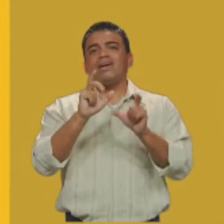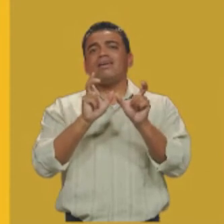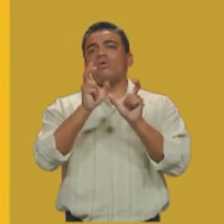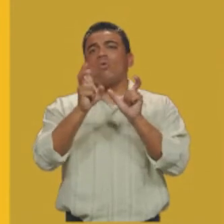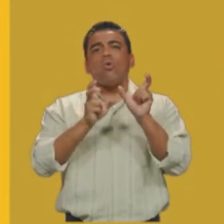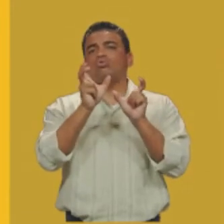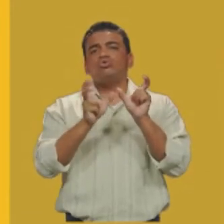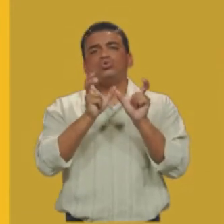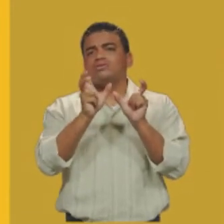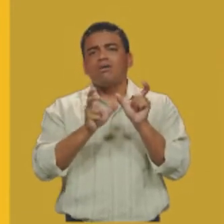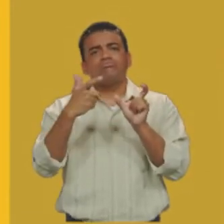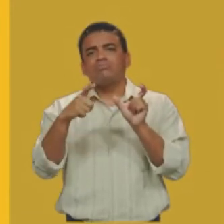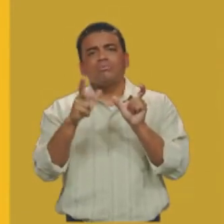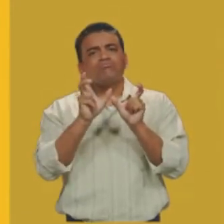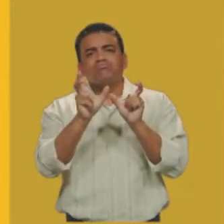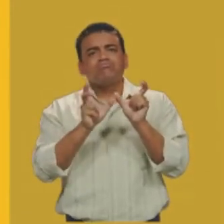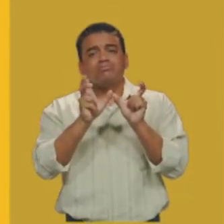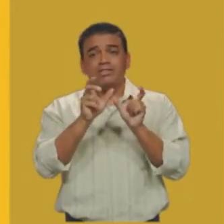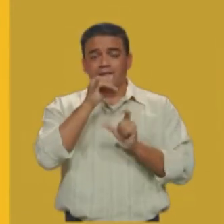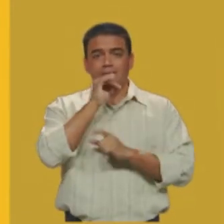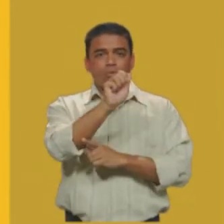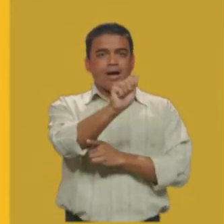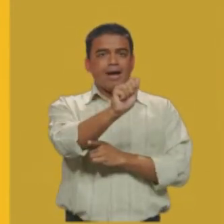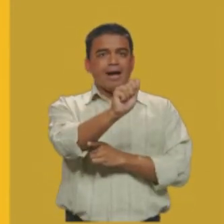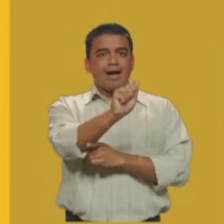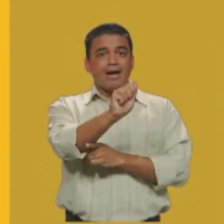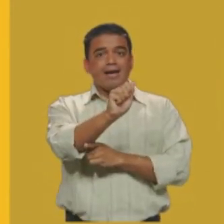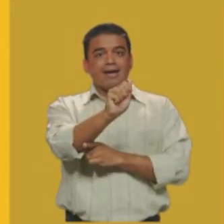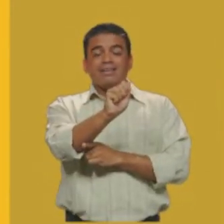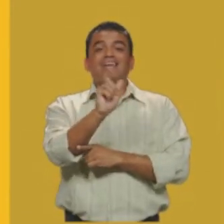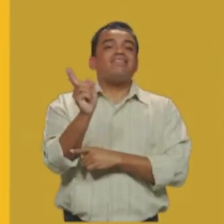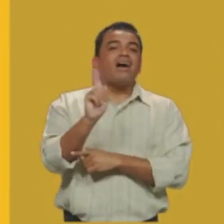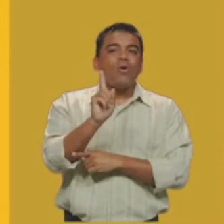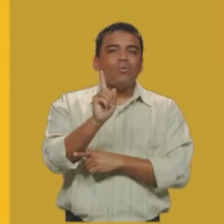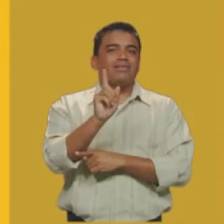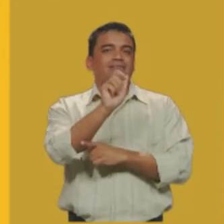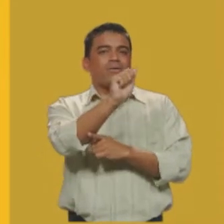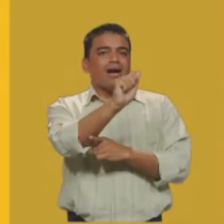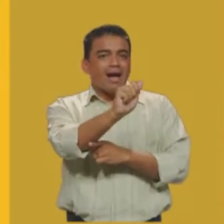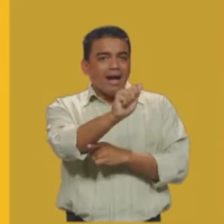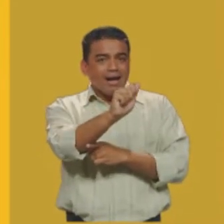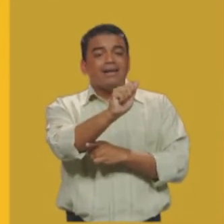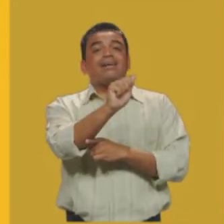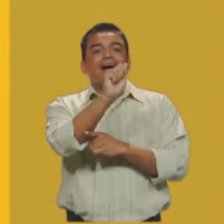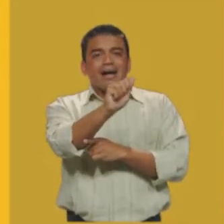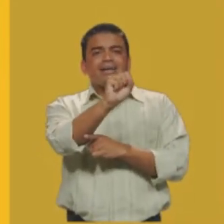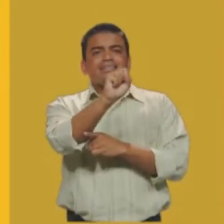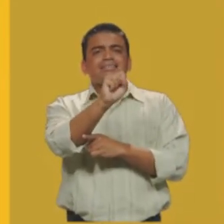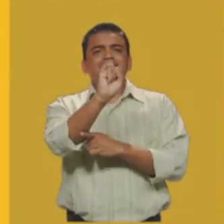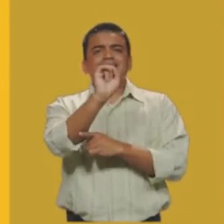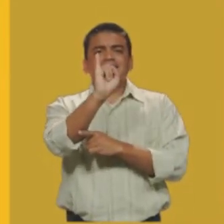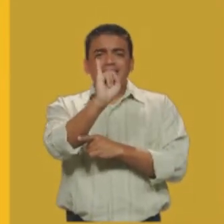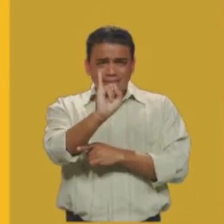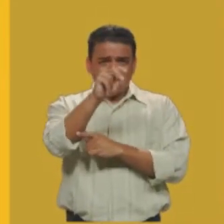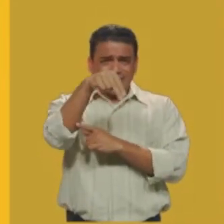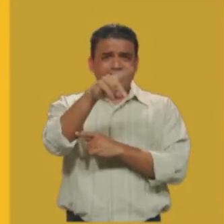Lembra disso? O A aqui de negação. Então, assindéticas, não são